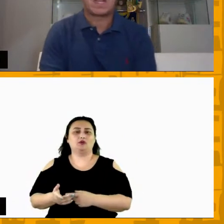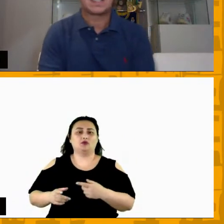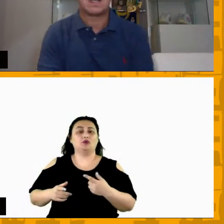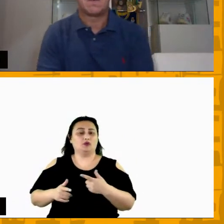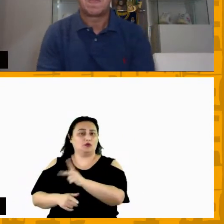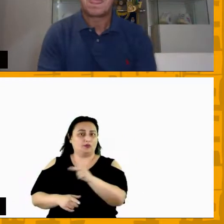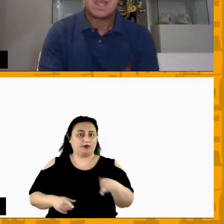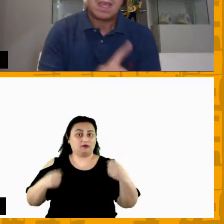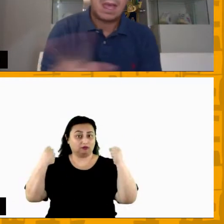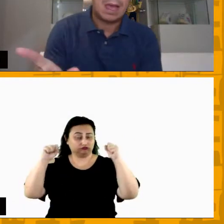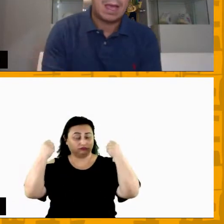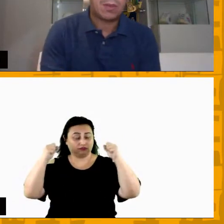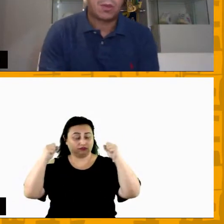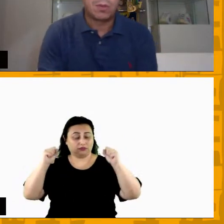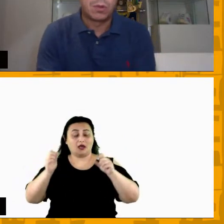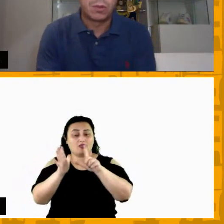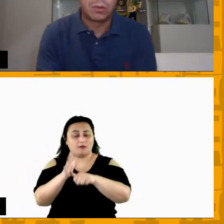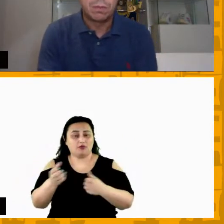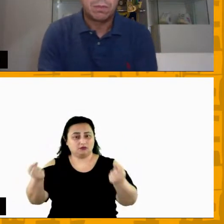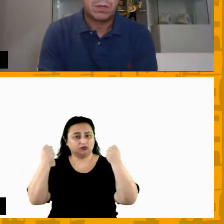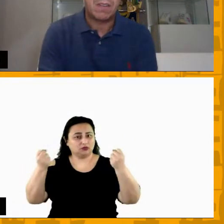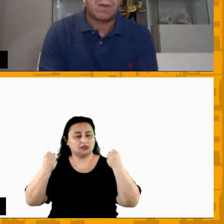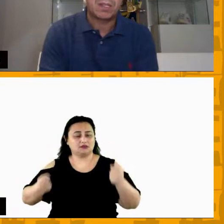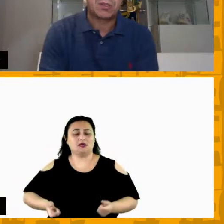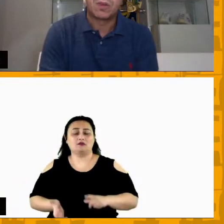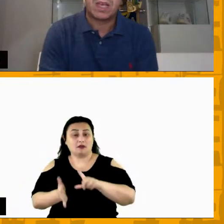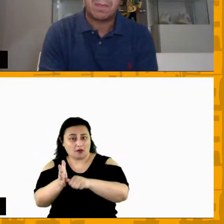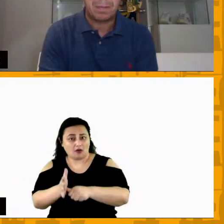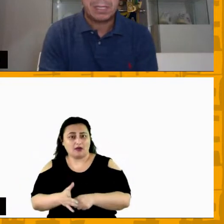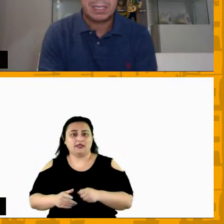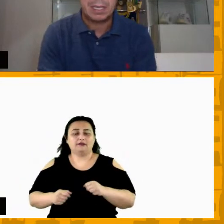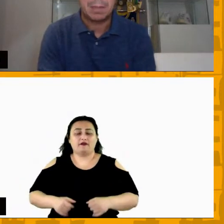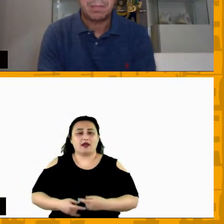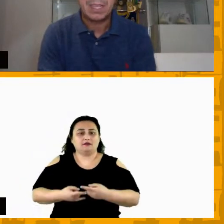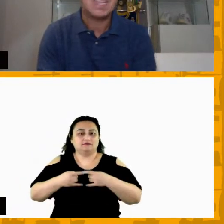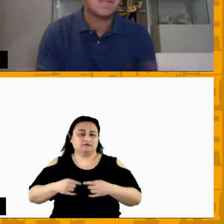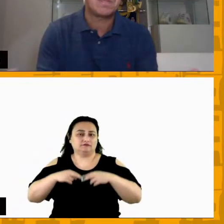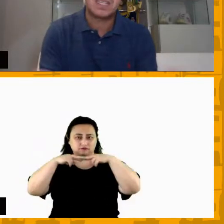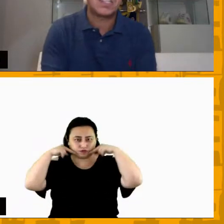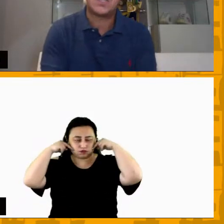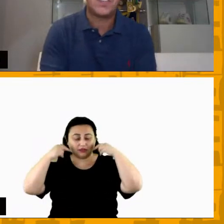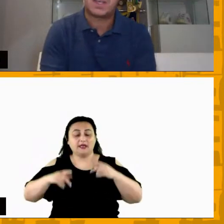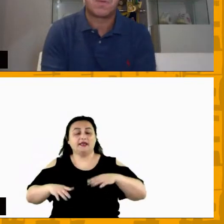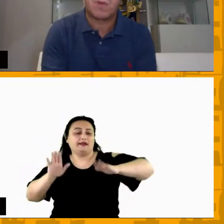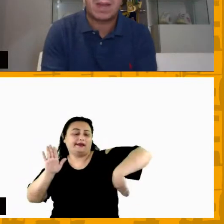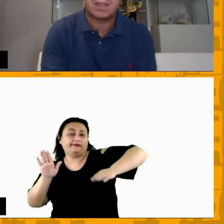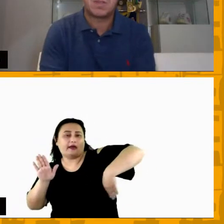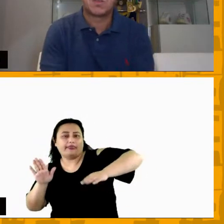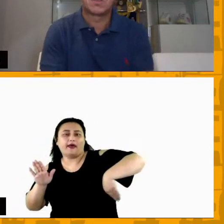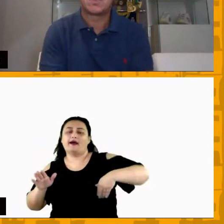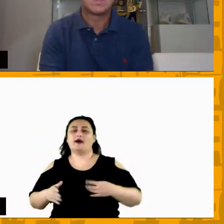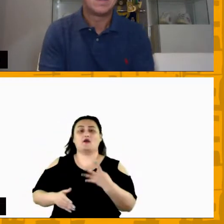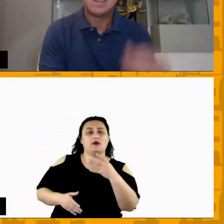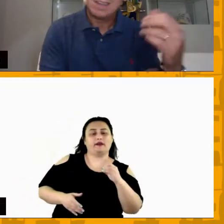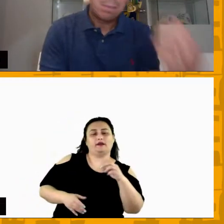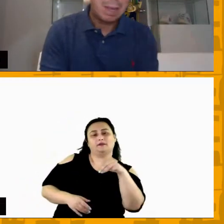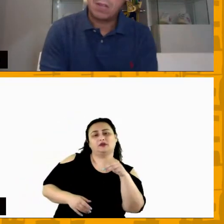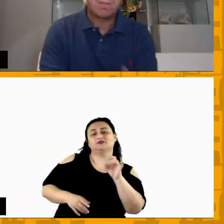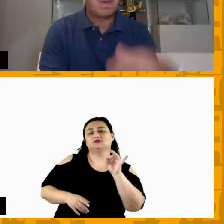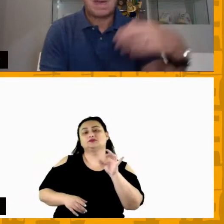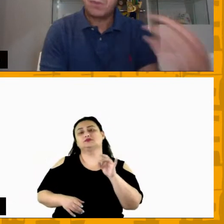depois da musculação todo mundo levar uma sunga e ir pra piscina e ali na piscina a gente fica por 40 minutos